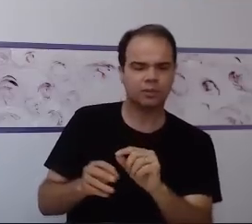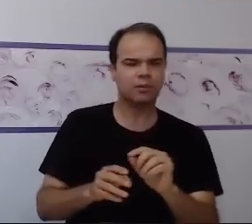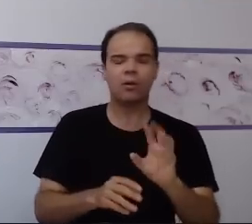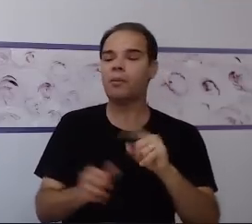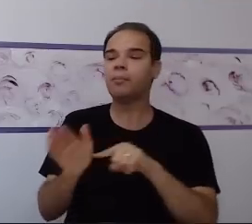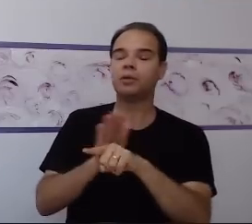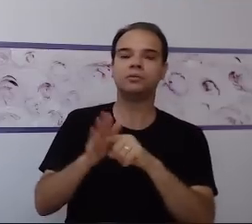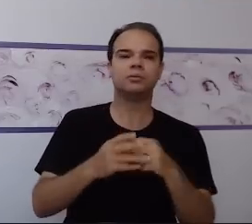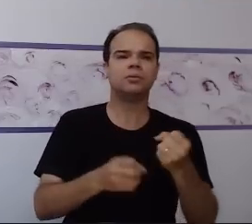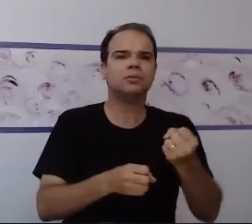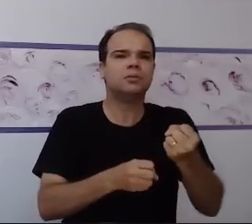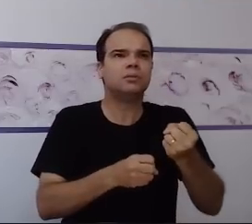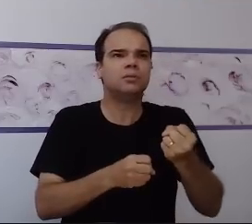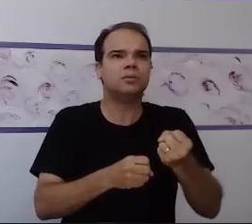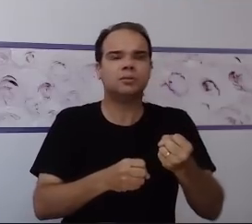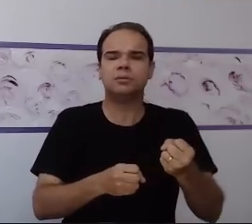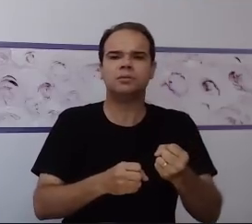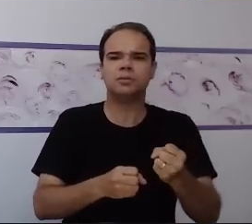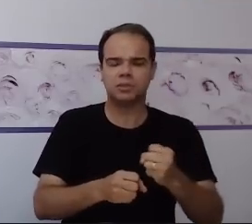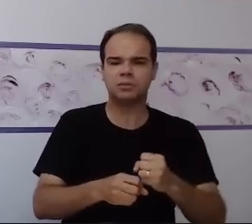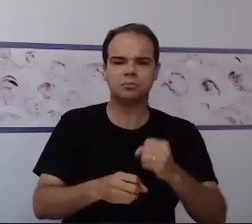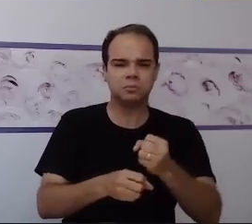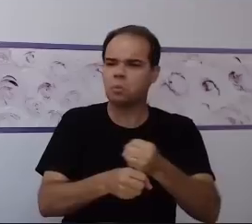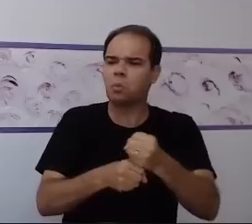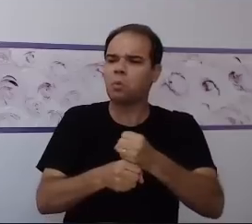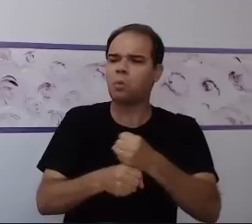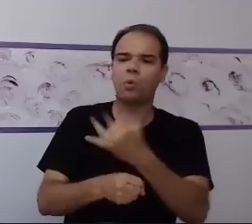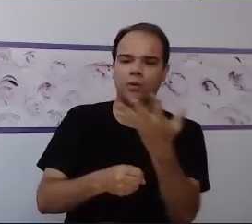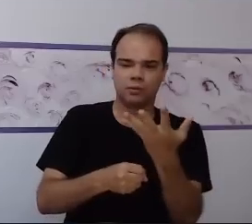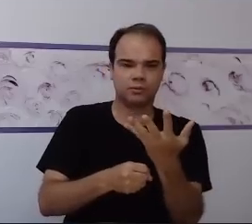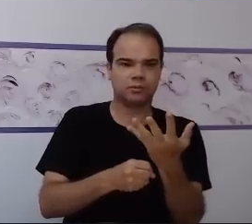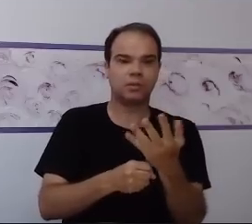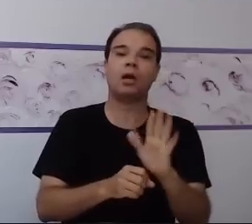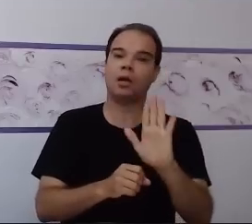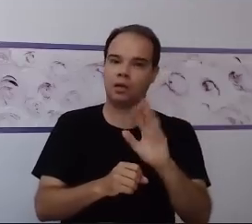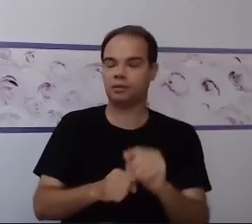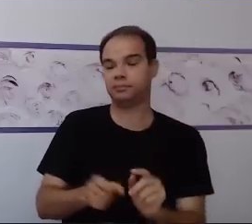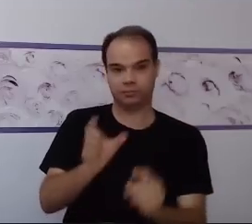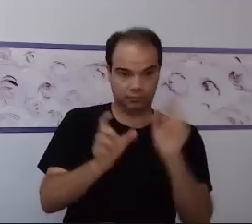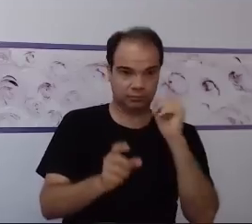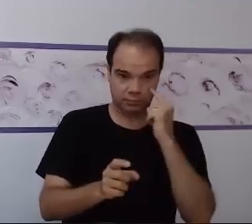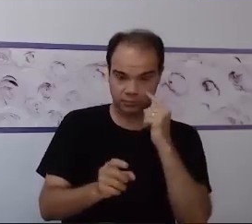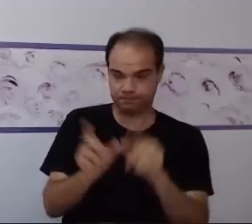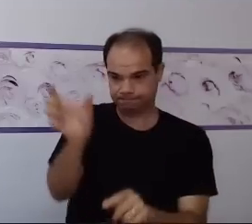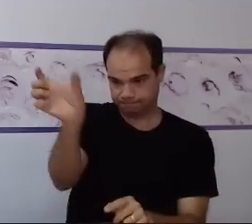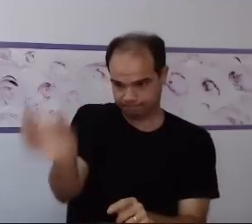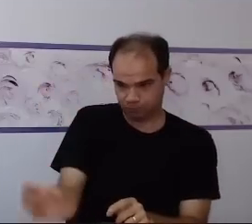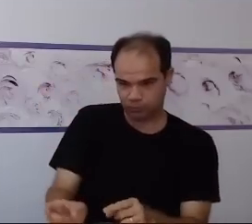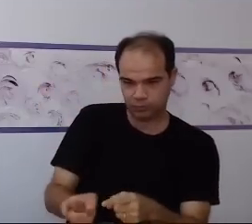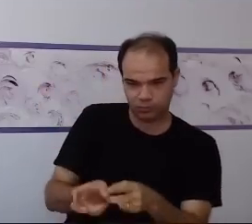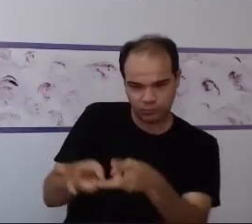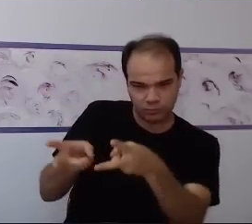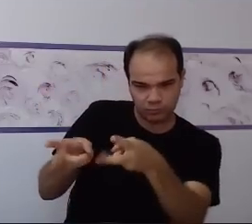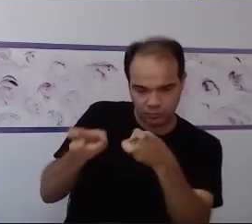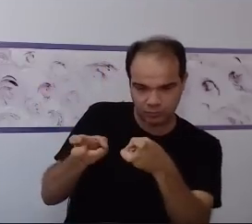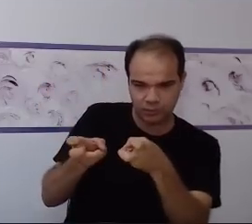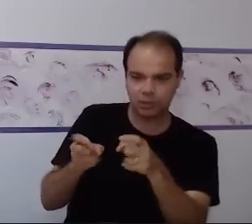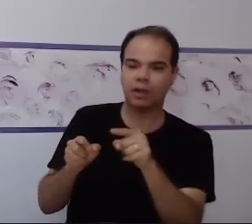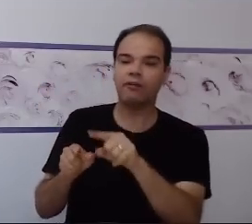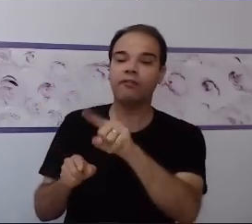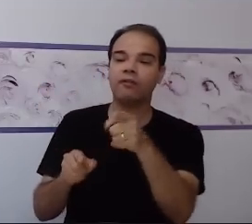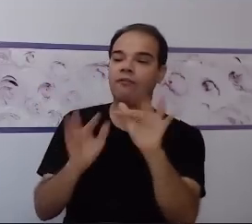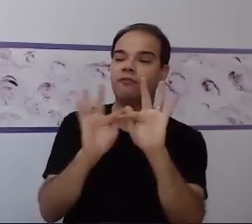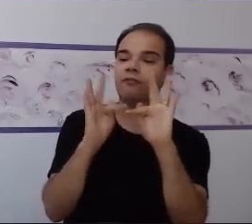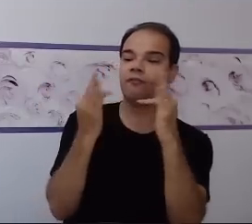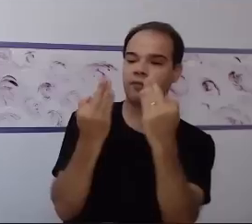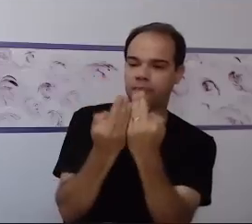Essa avaliação, ela depende da resposta do indivíduo, da resposta da família e de todas as